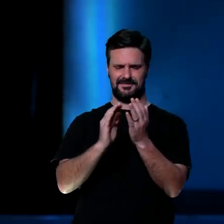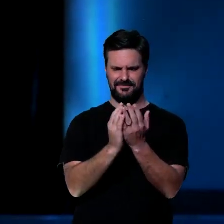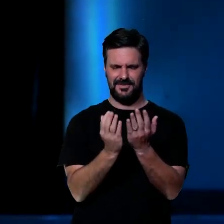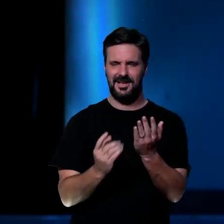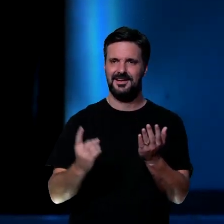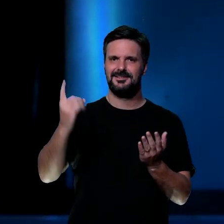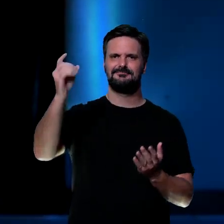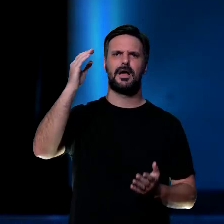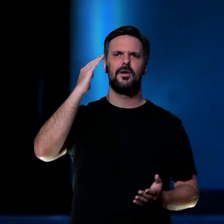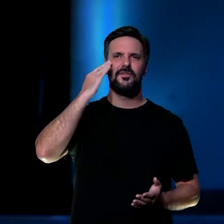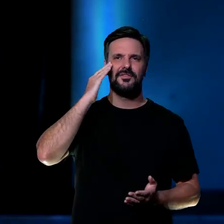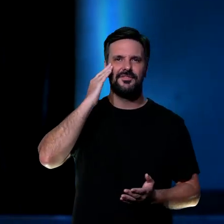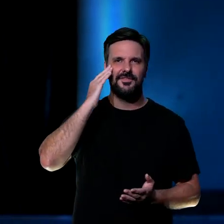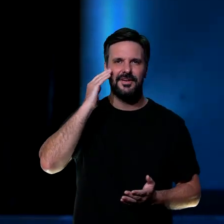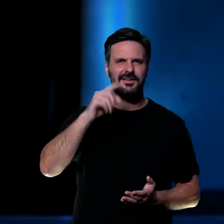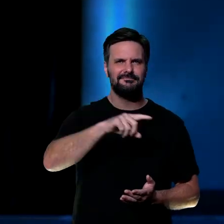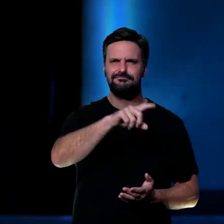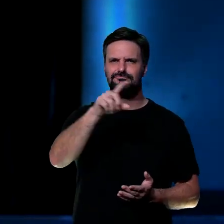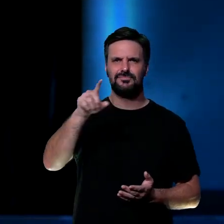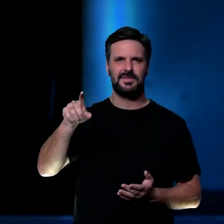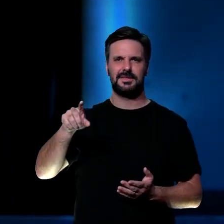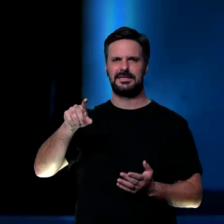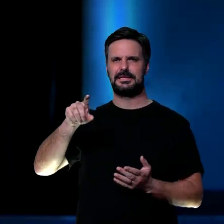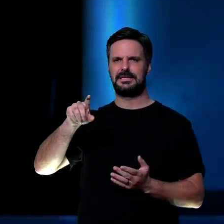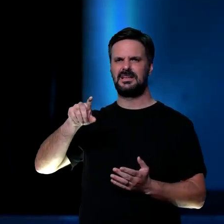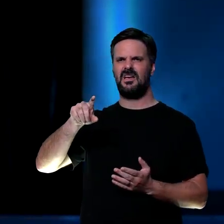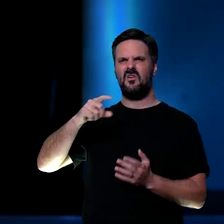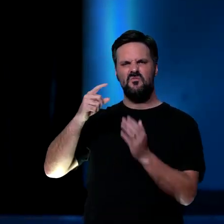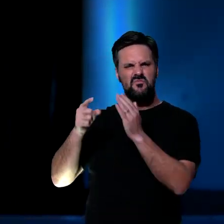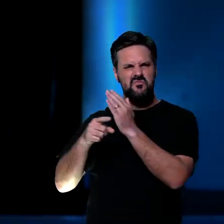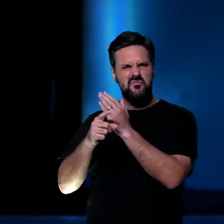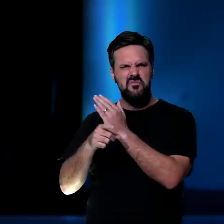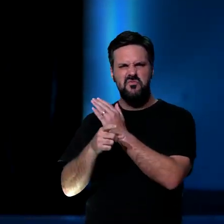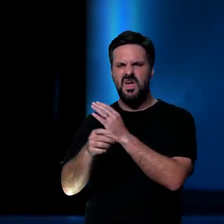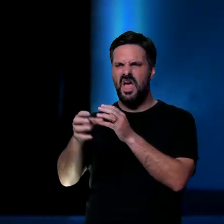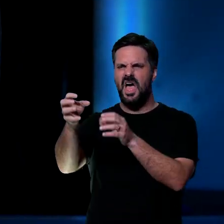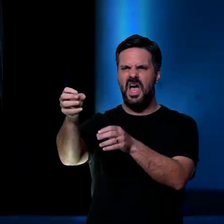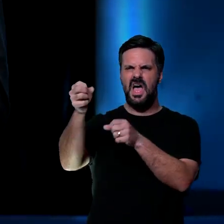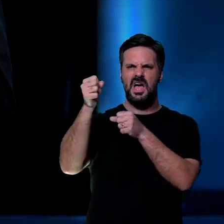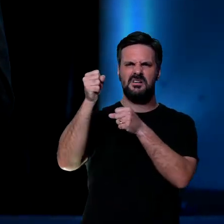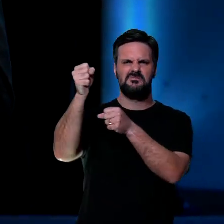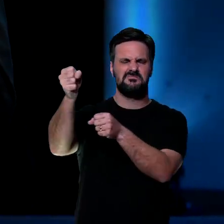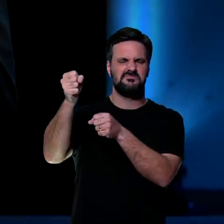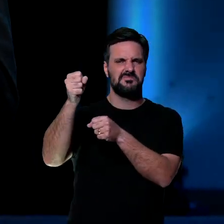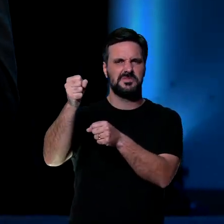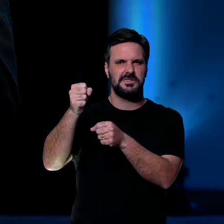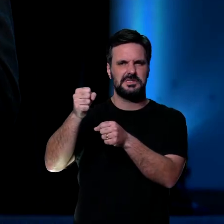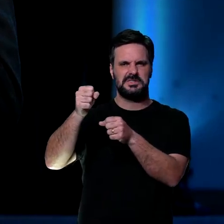Está entendendo? É esse nível de confiança que a gente tem que ter. É desafiador? É.